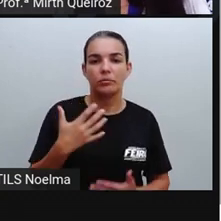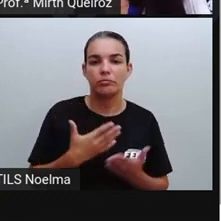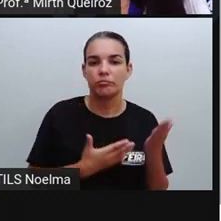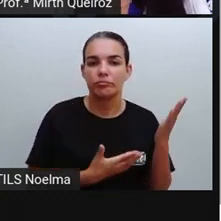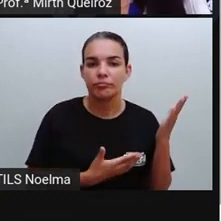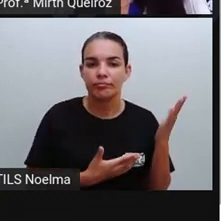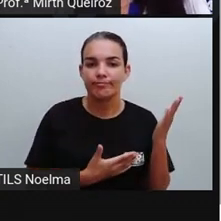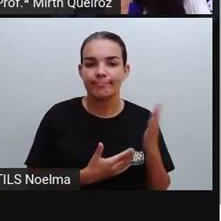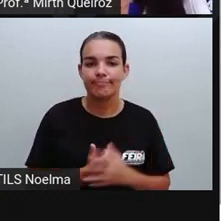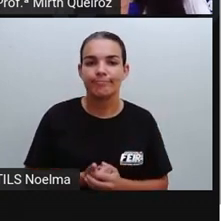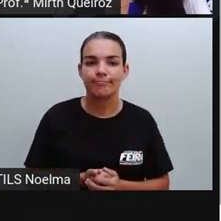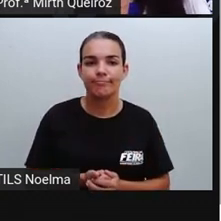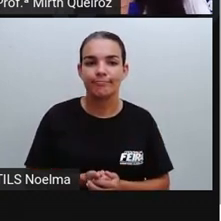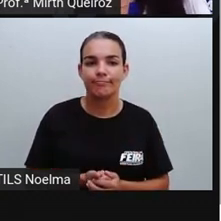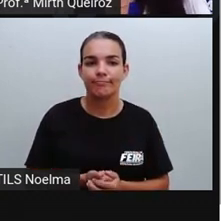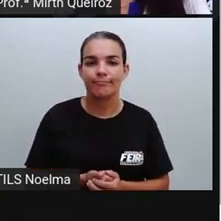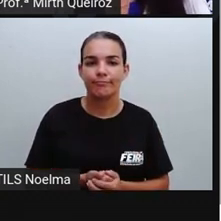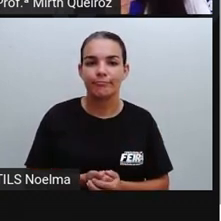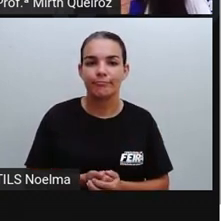notificação?